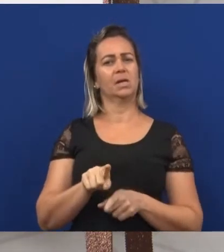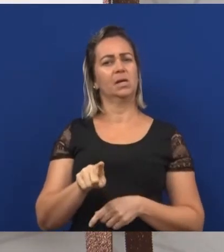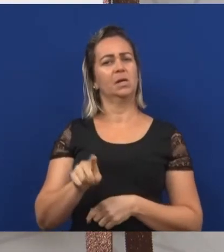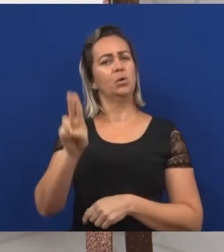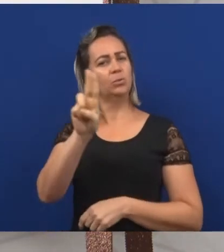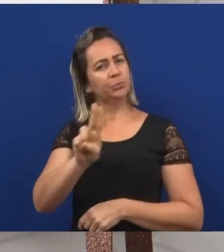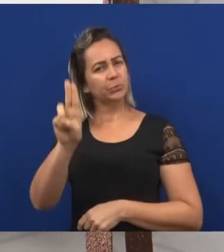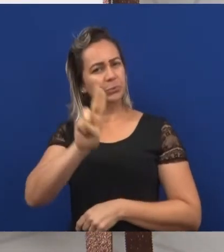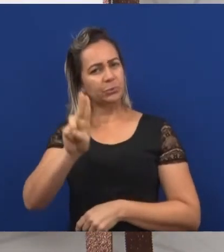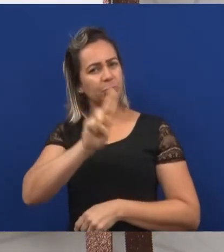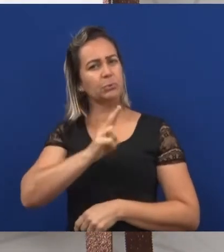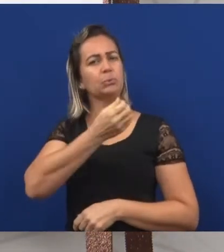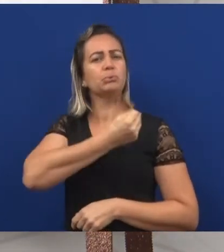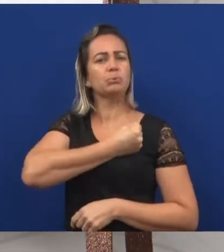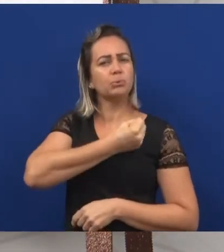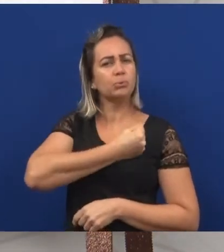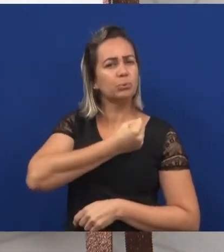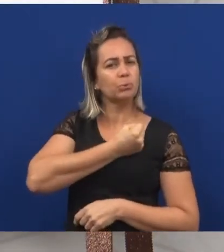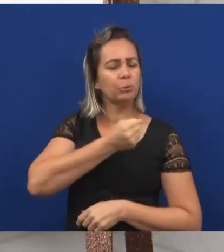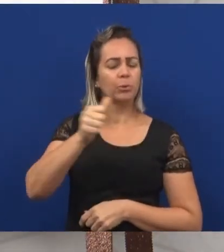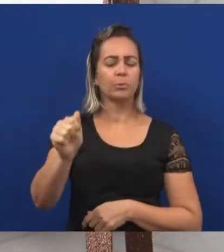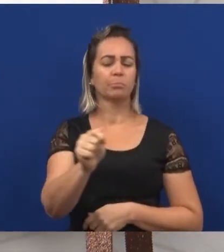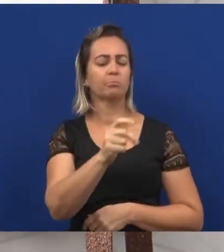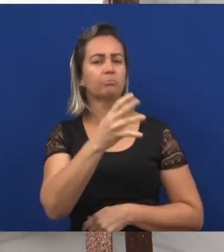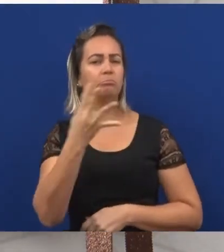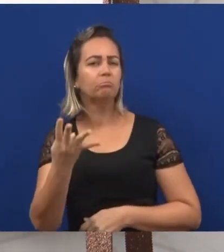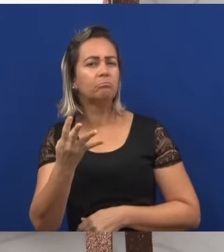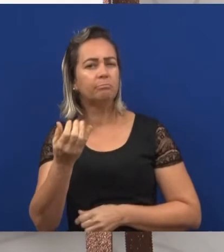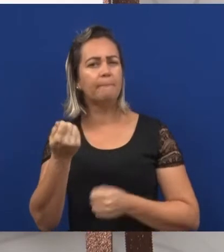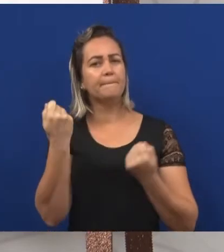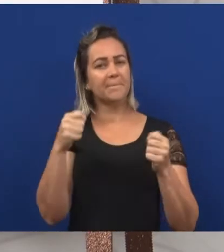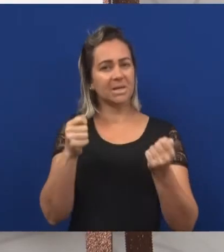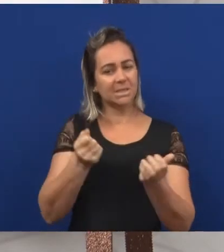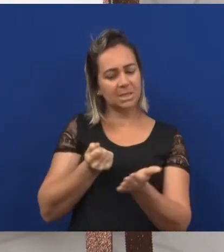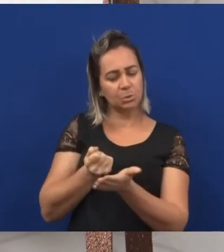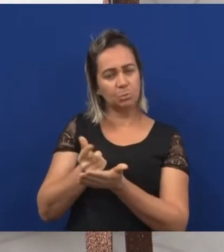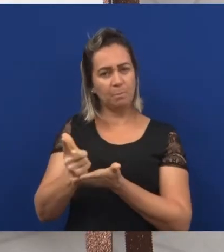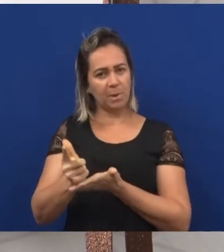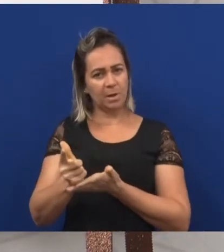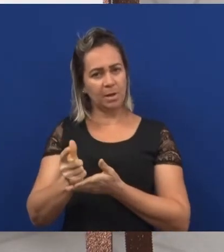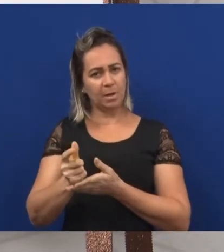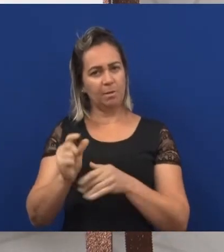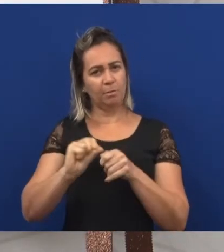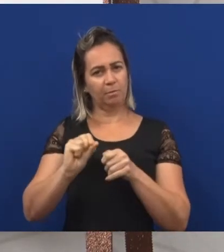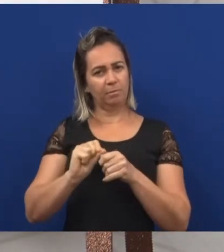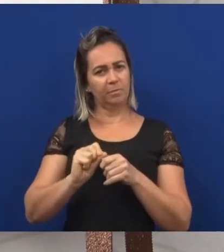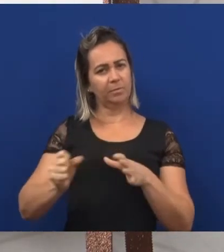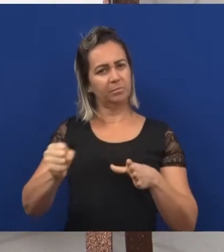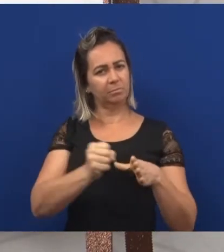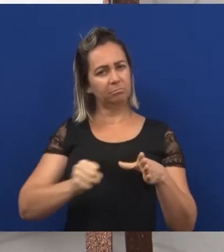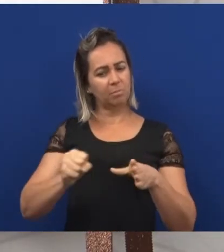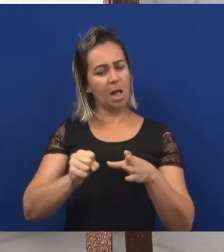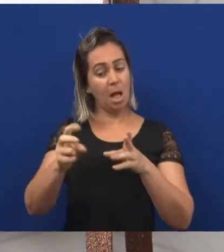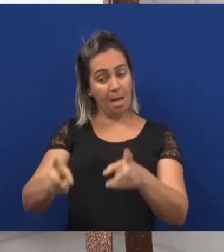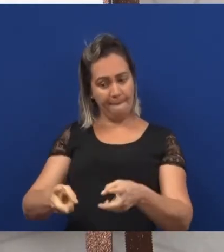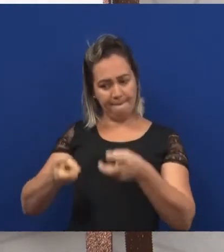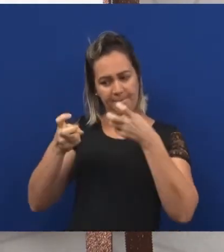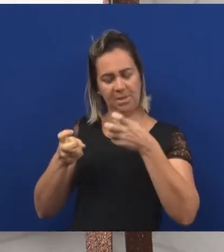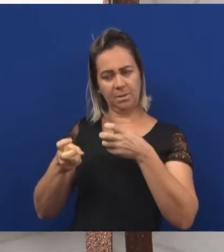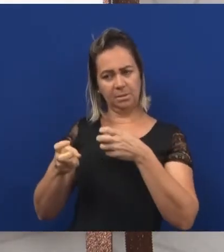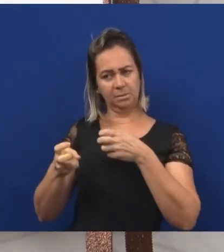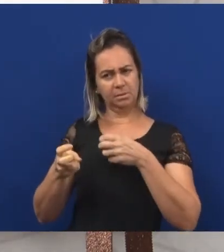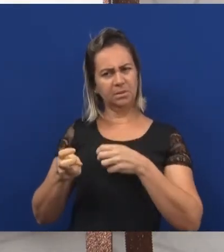contar a quantidade de ovos que ele havia comprado. E ele percebeu. E uau,